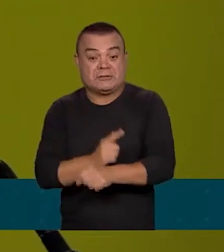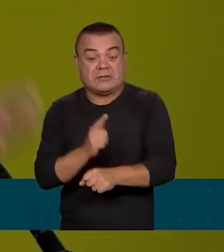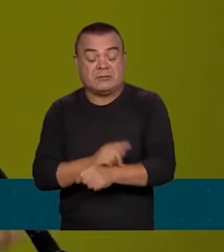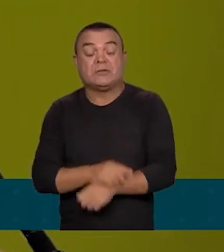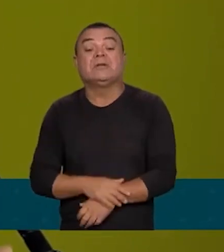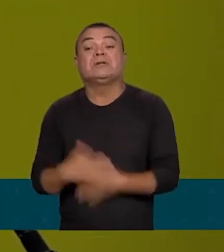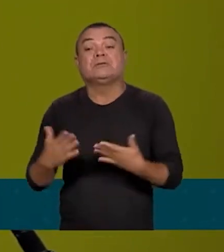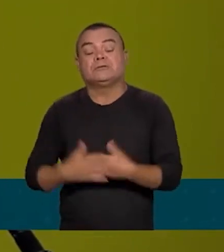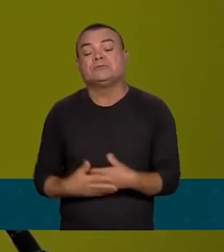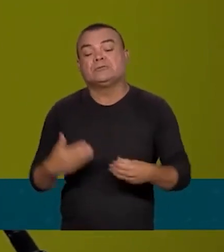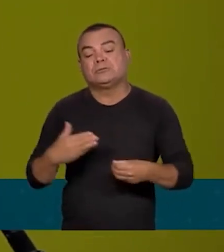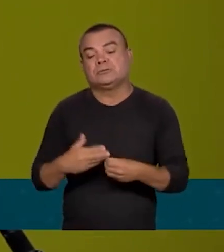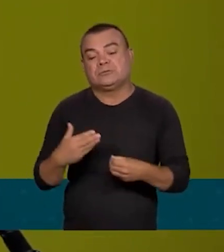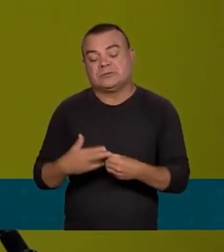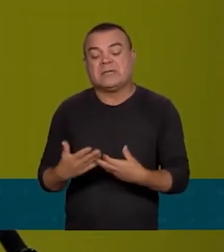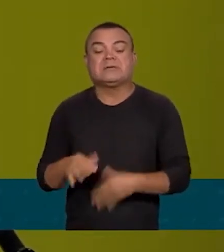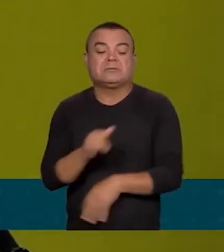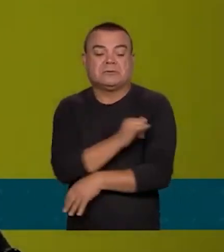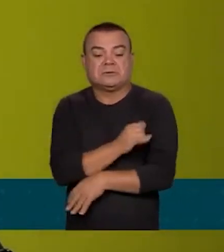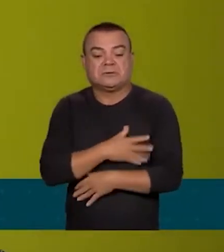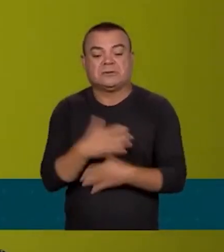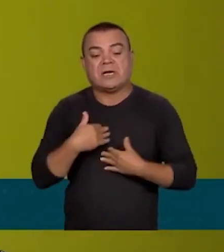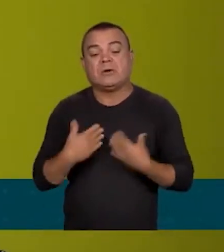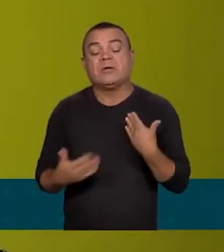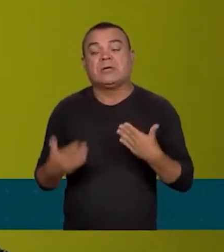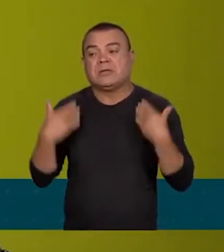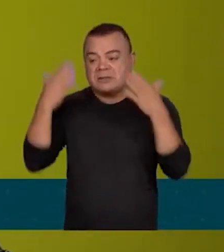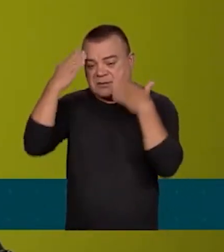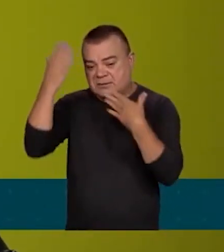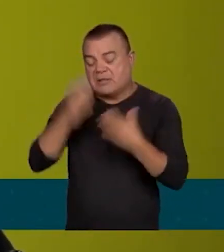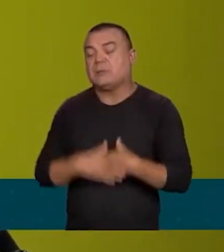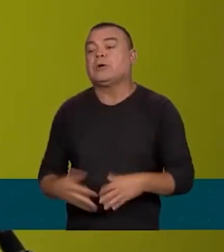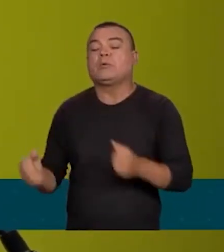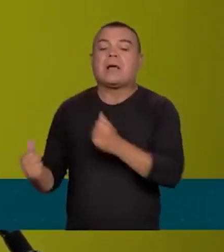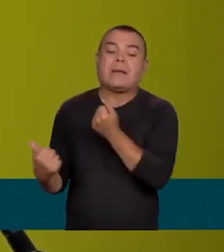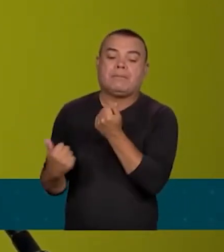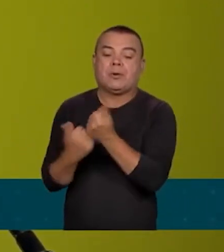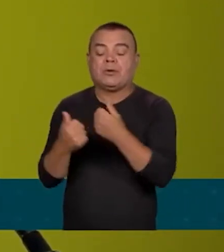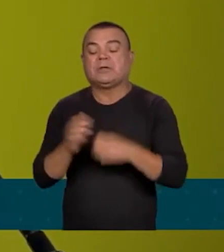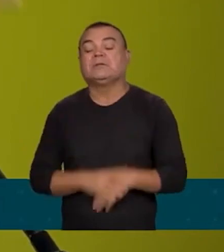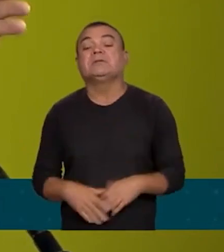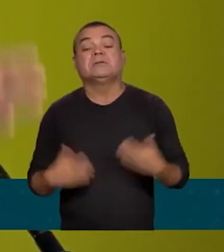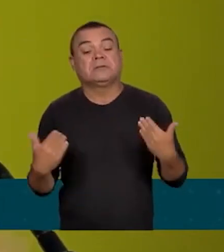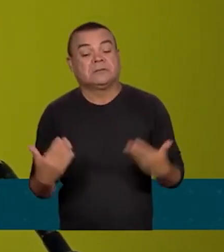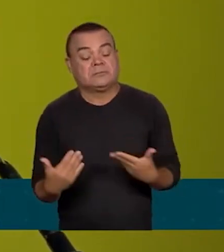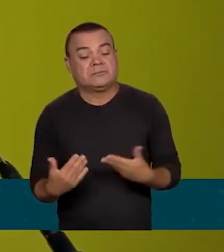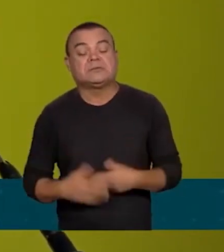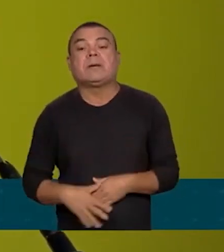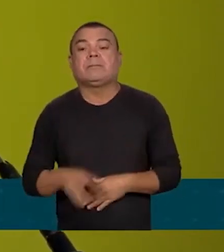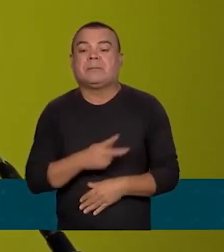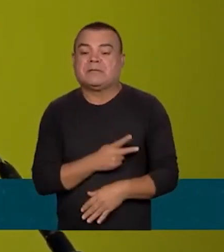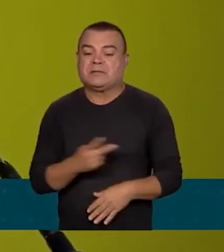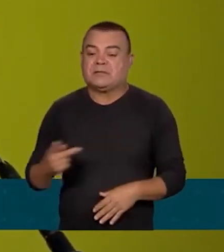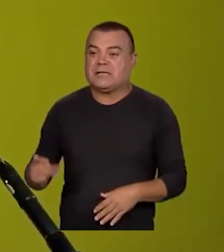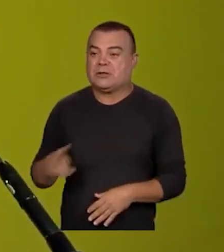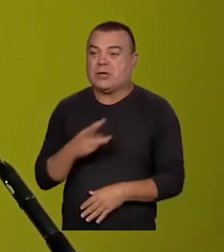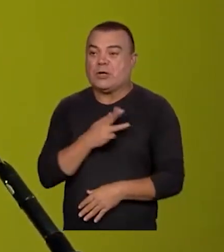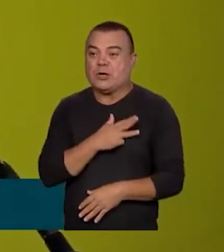Agradeço de maneira muito contundente o apoio que sempre recebemos do município, prefeito Eduardo Paz, presidente Lula, Janja.